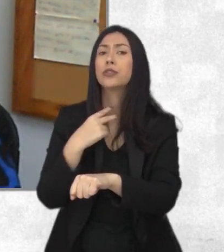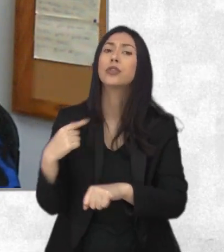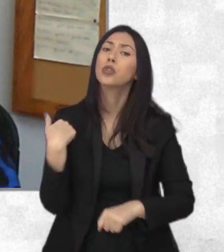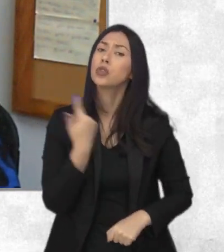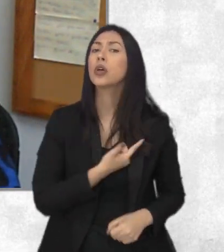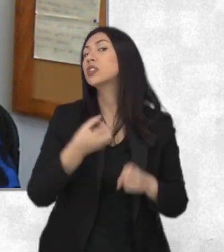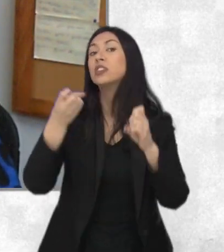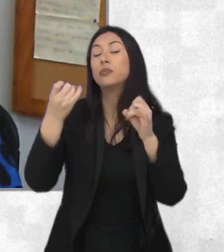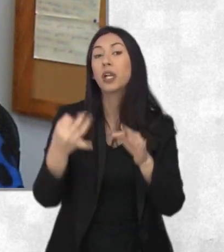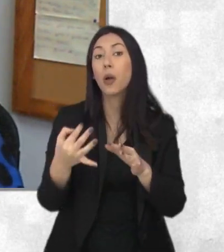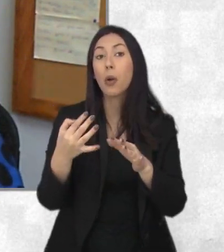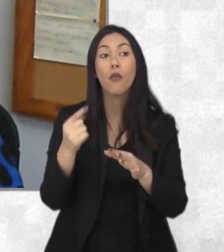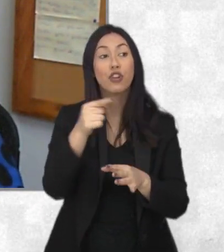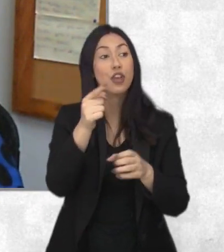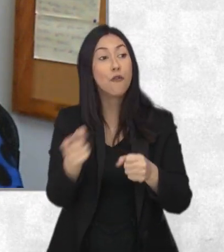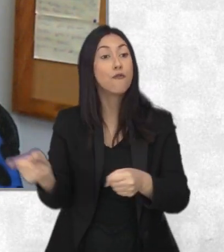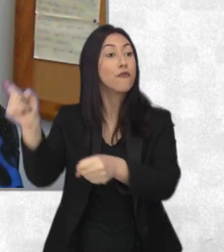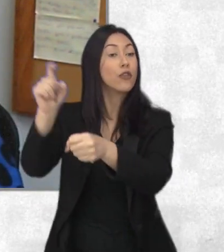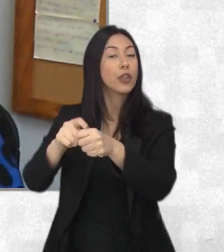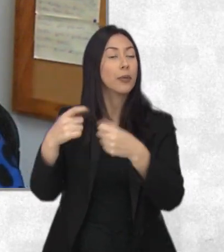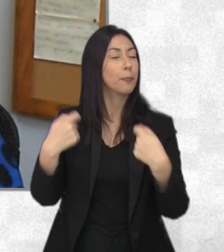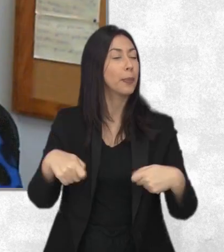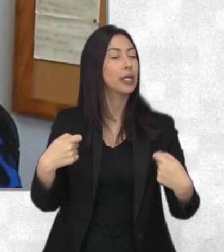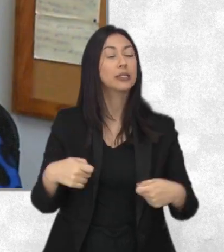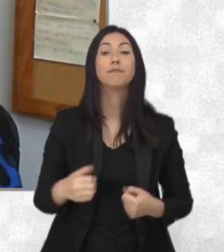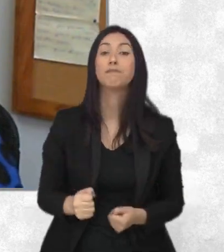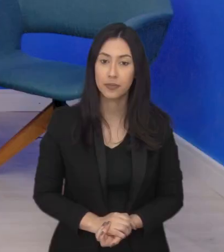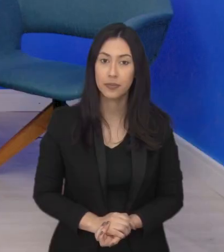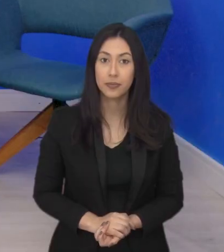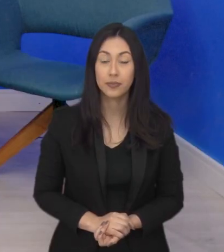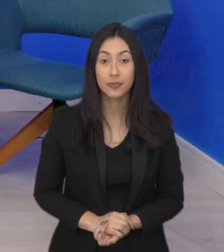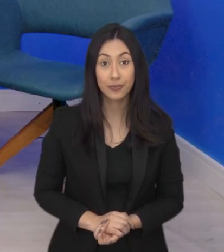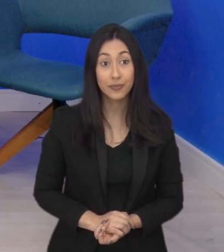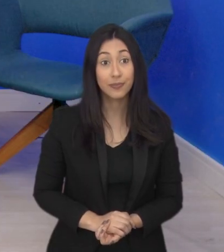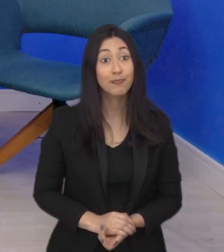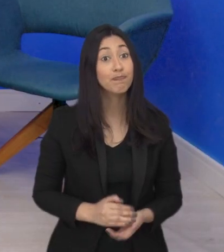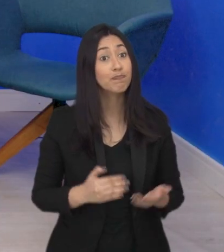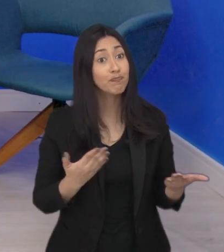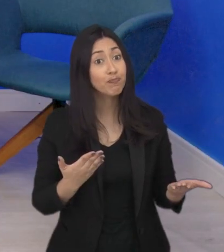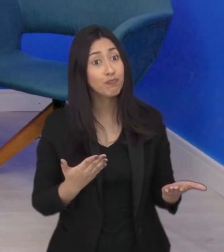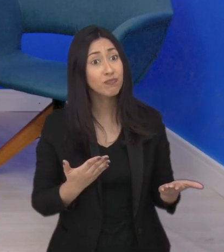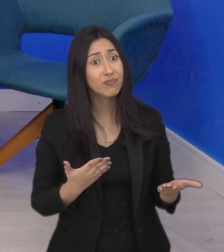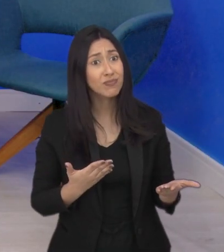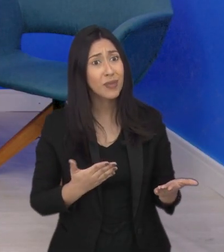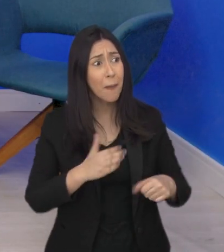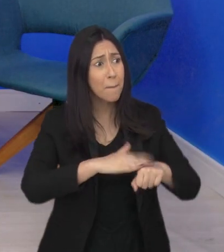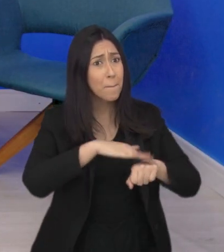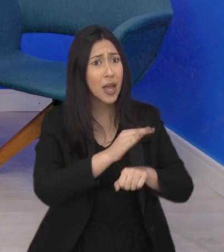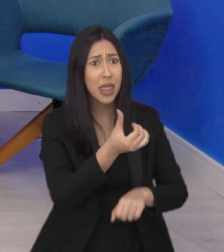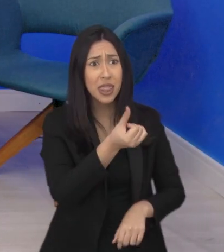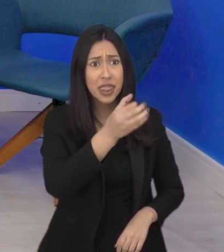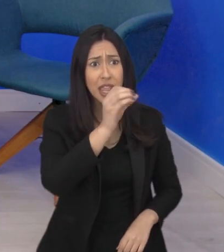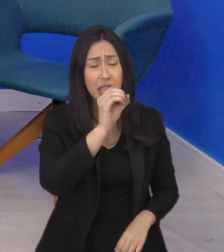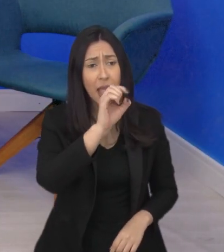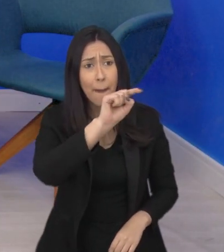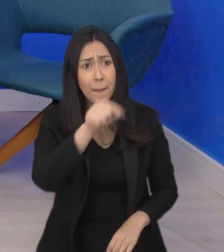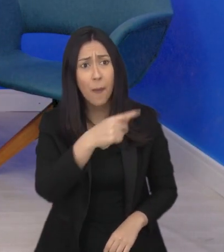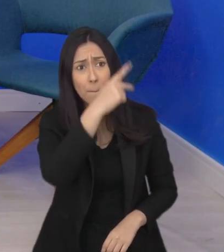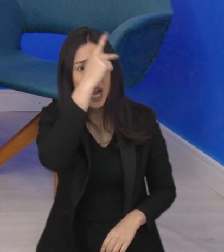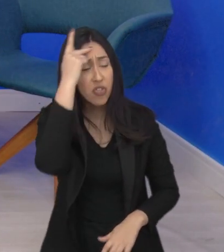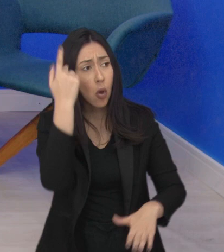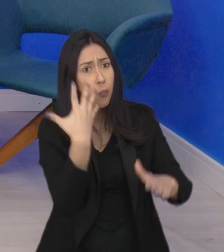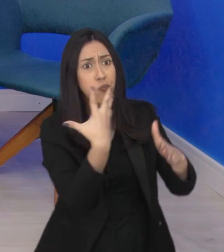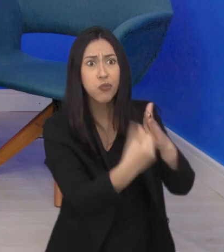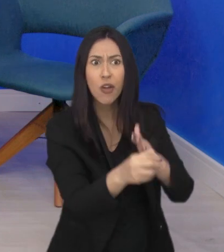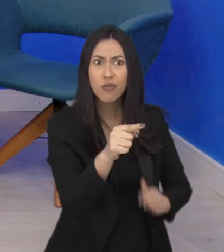o persegue que é o que a gente chama de não devolução. Tati mais de 60 mil refugiados você